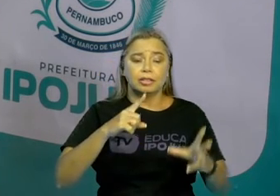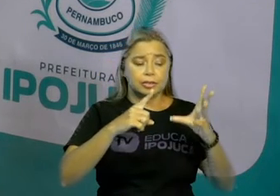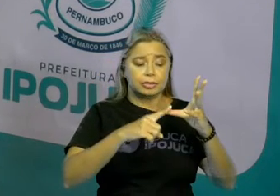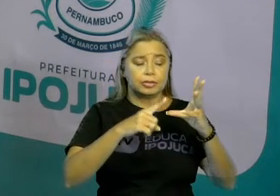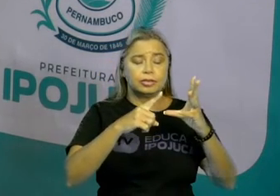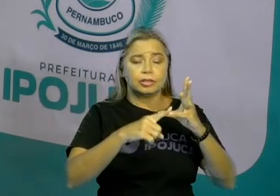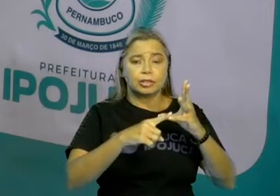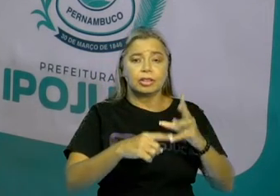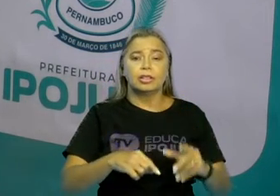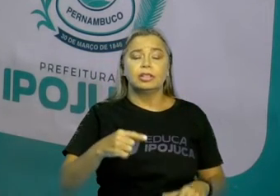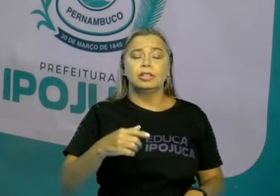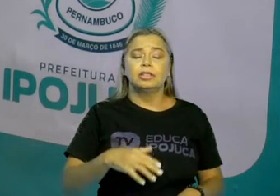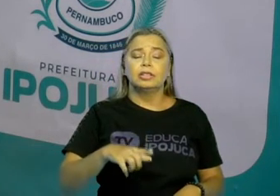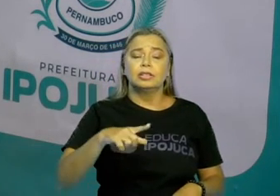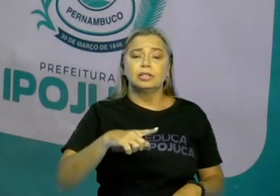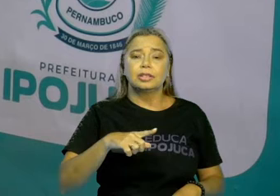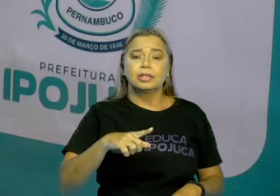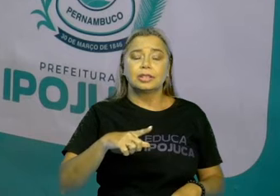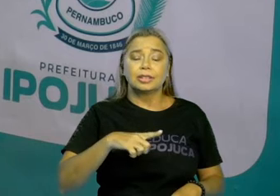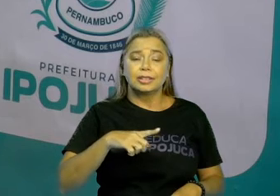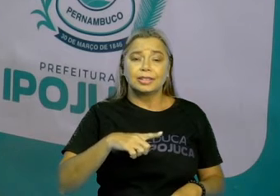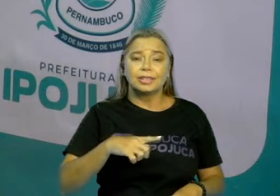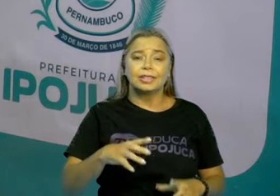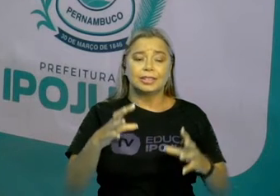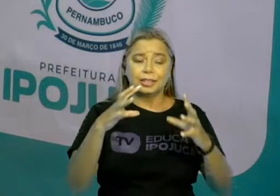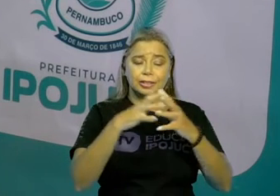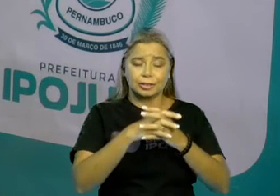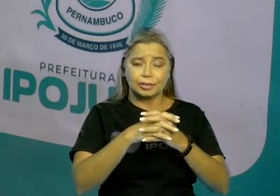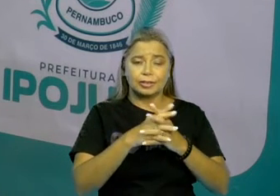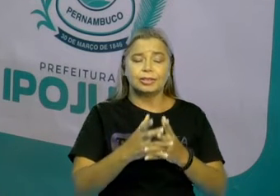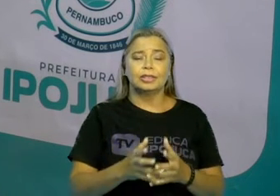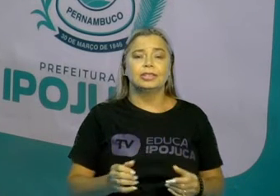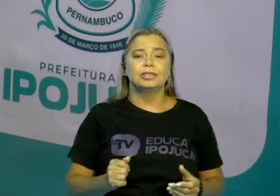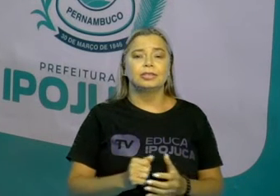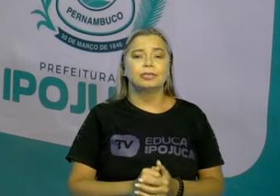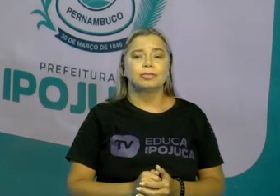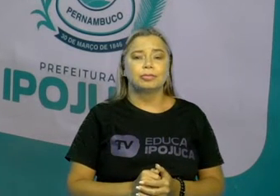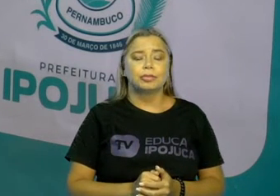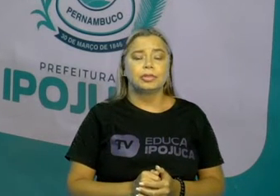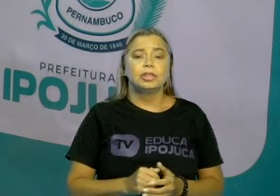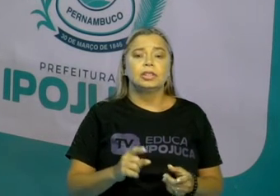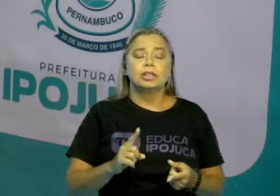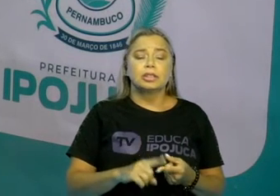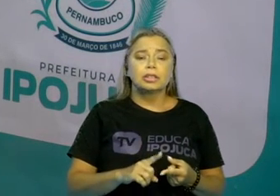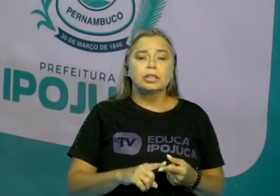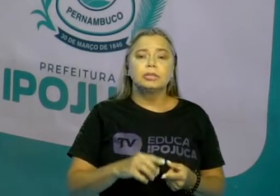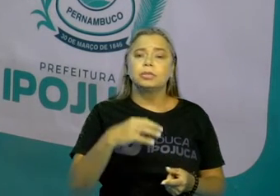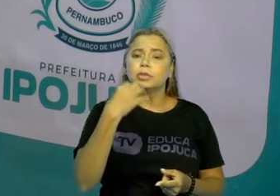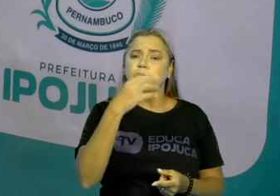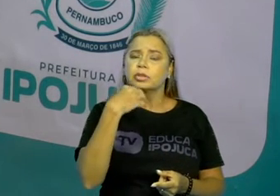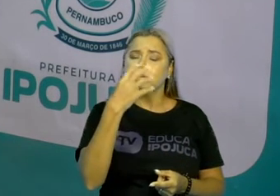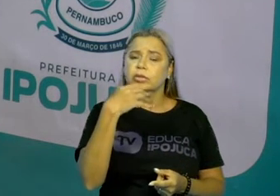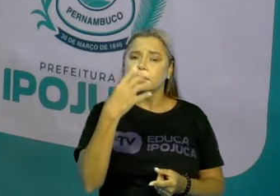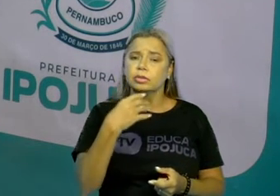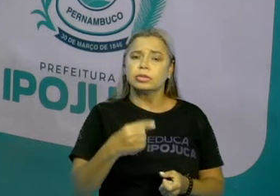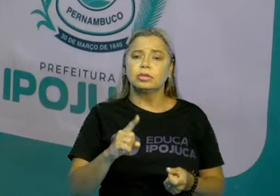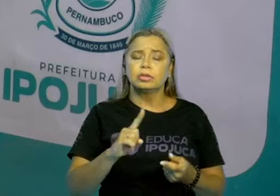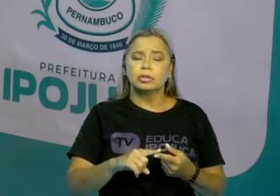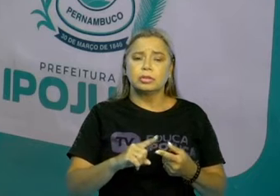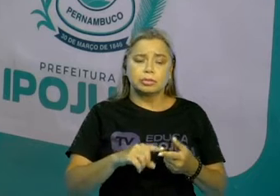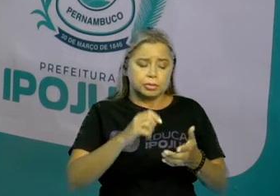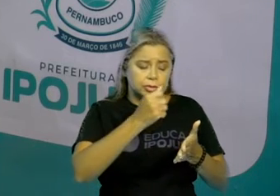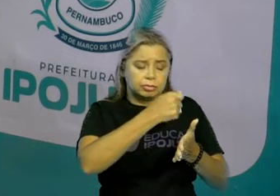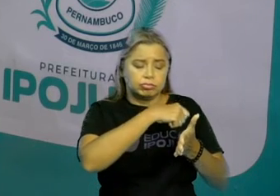Não só para a gente entender esses sons, como também para a escrita, porque tem a ver com a